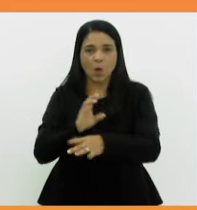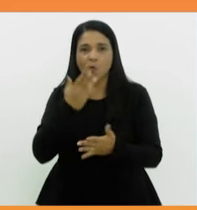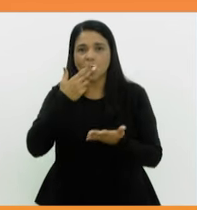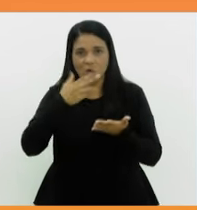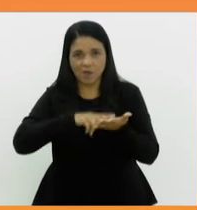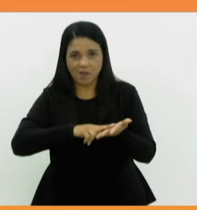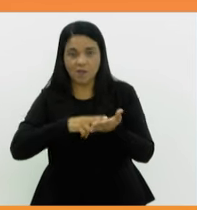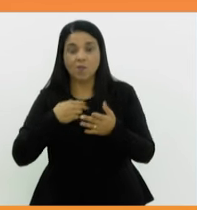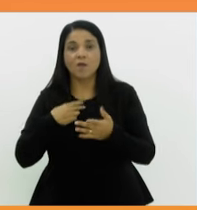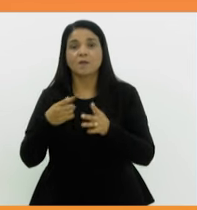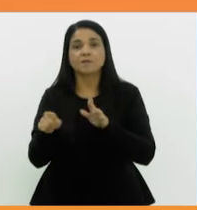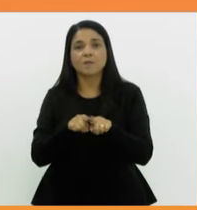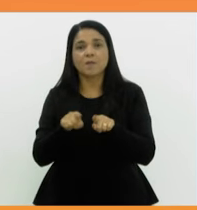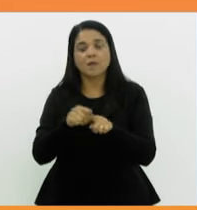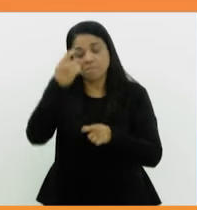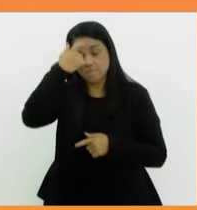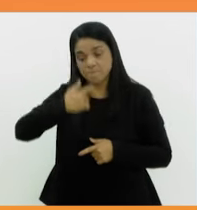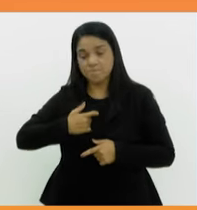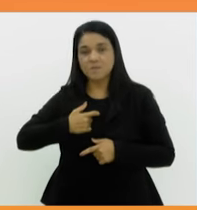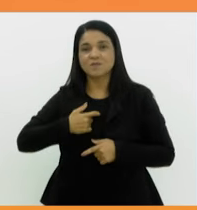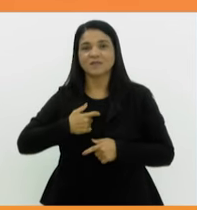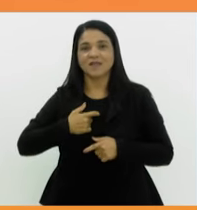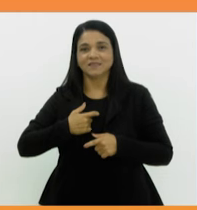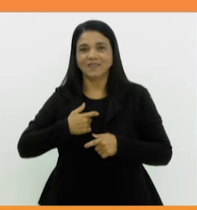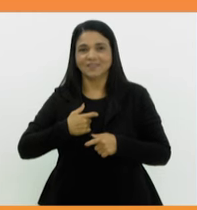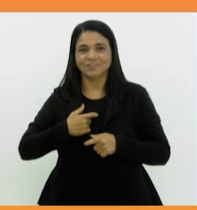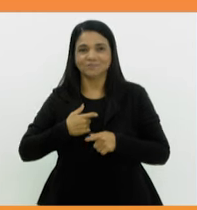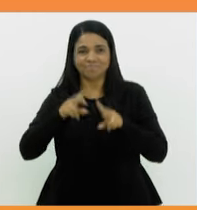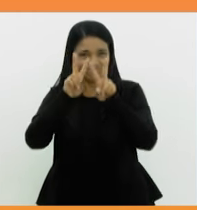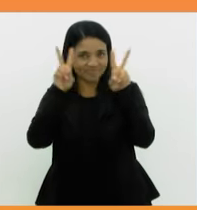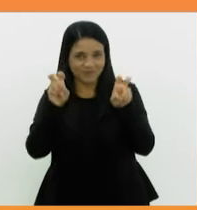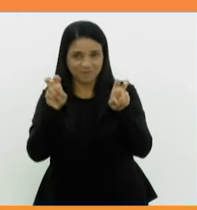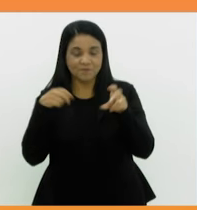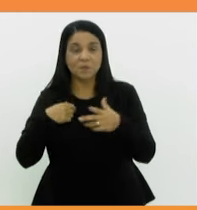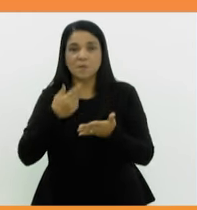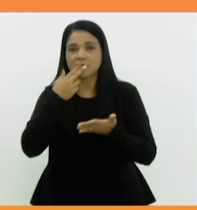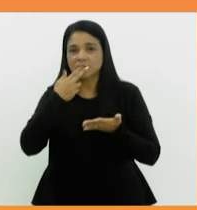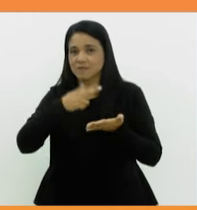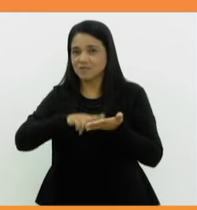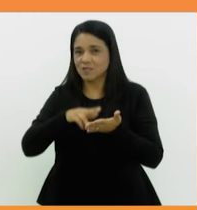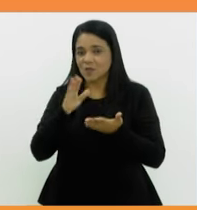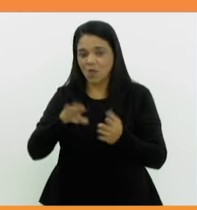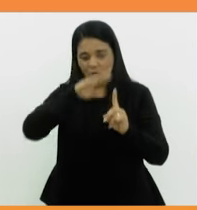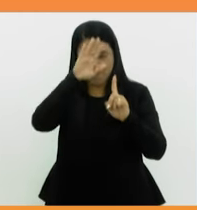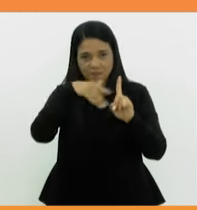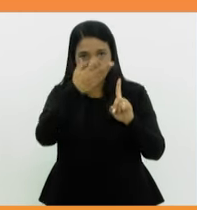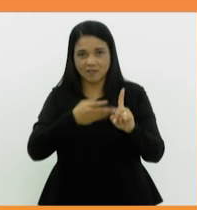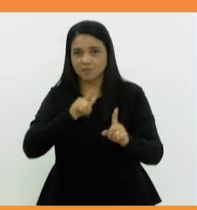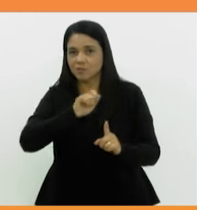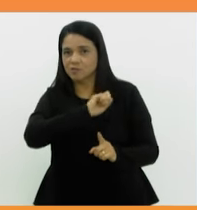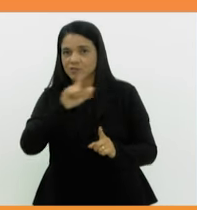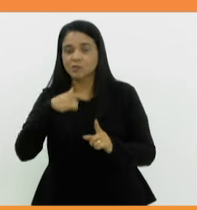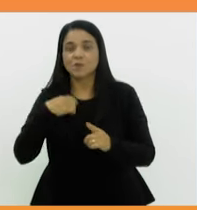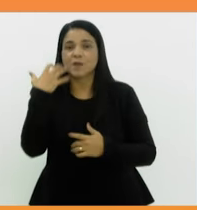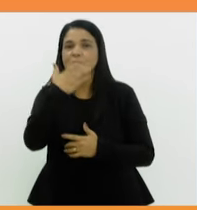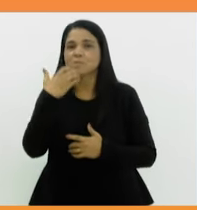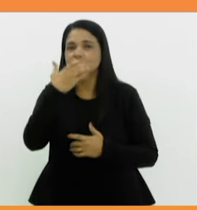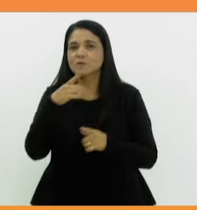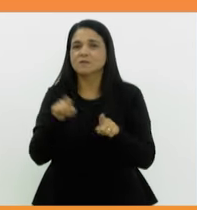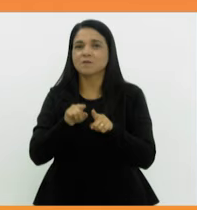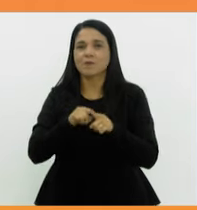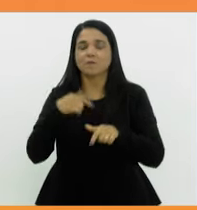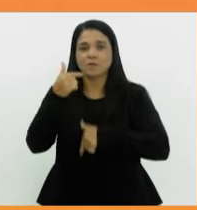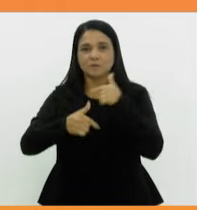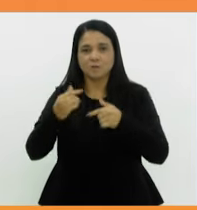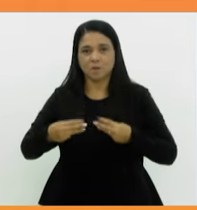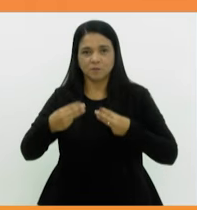para o lançamento da série Personalidades. O primeiro selo é uma homenagem a Gil, pelo conjunto de sua obra musical e pelo seu trabalho